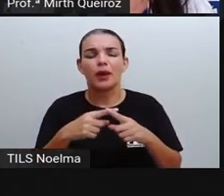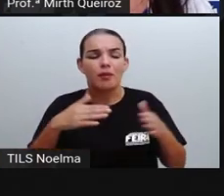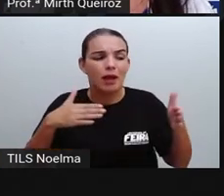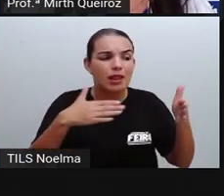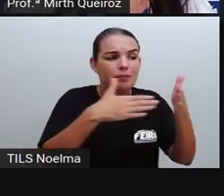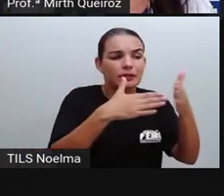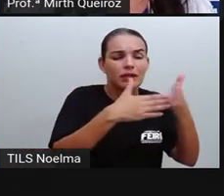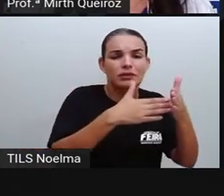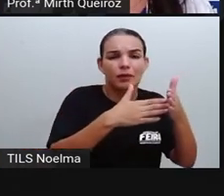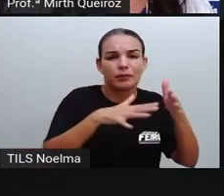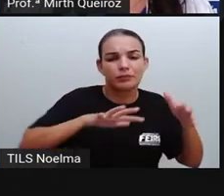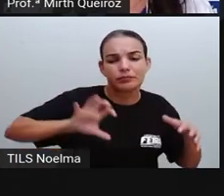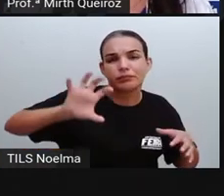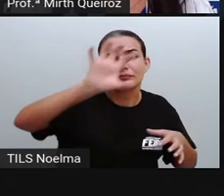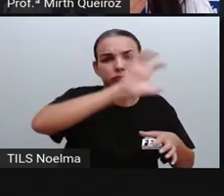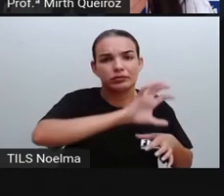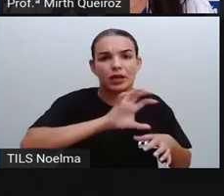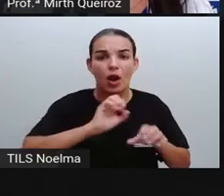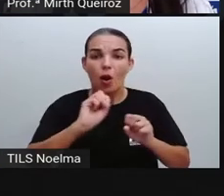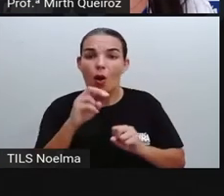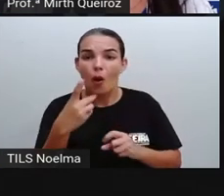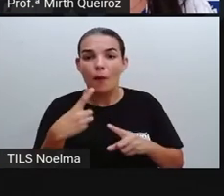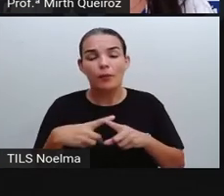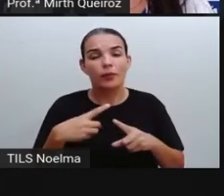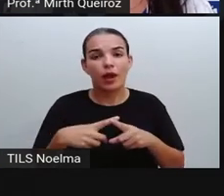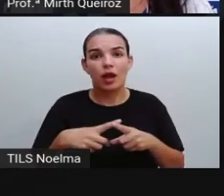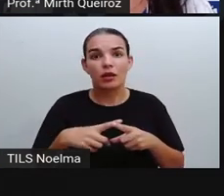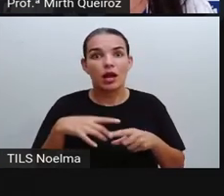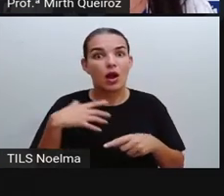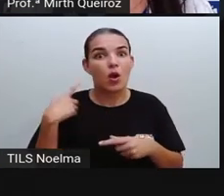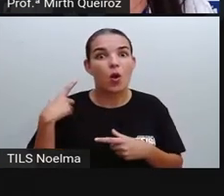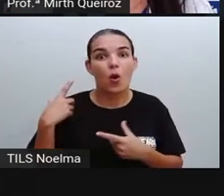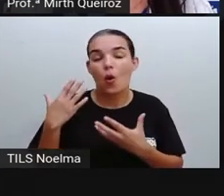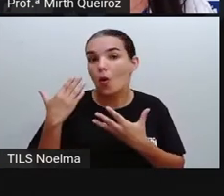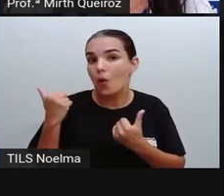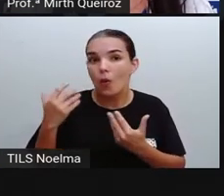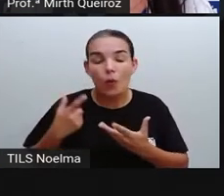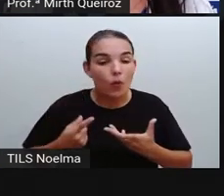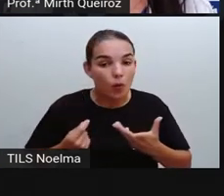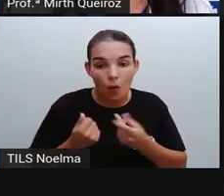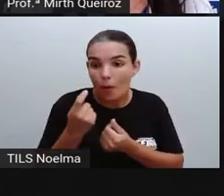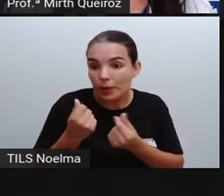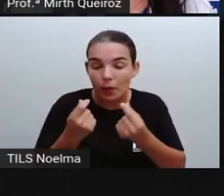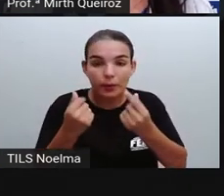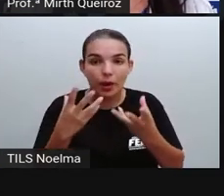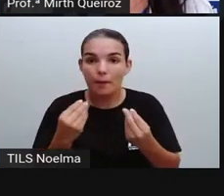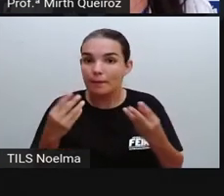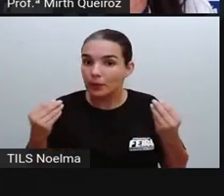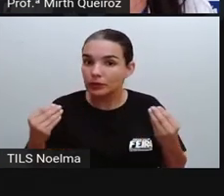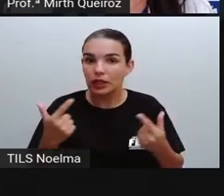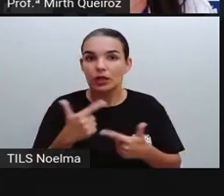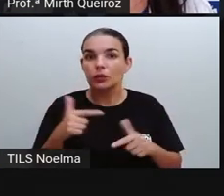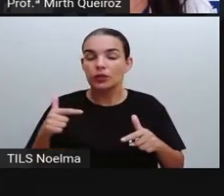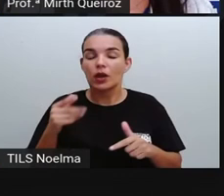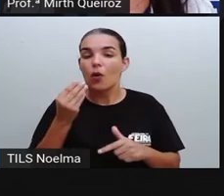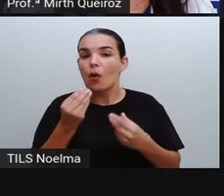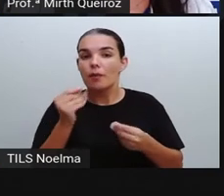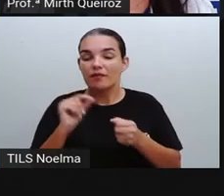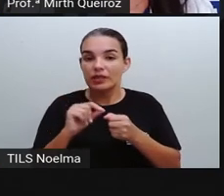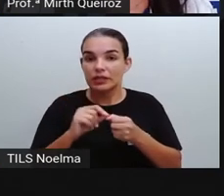dos seus territórios. Ou porque o nível de consumo é muito alto e aí eles não conseguem produzir o suficiente